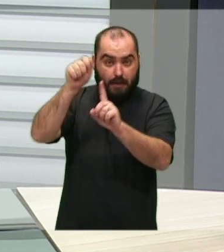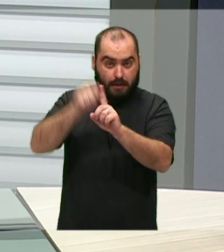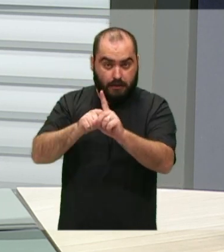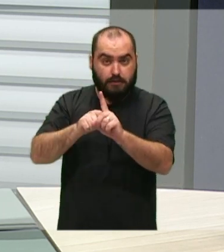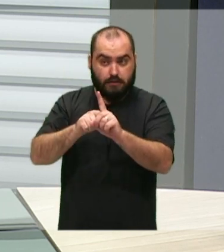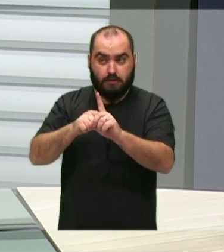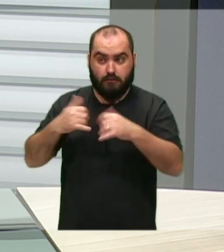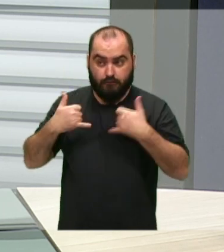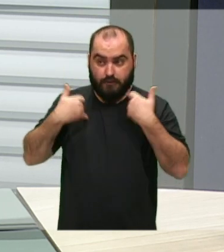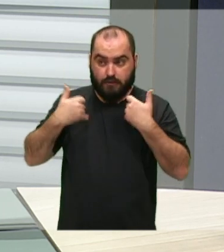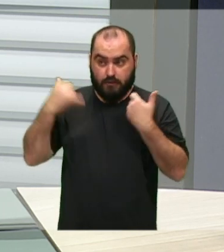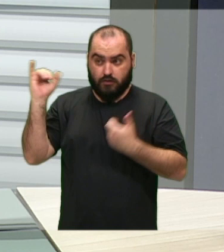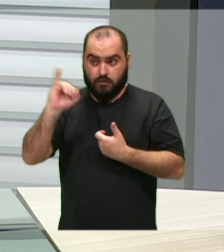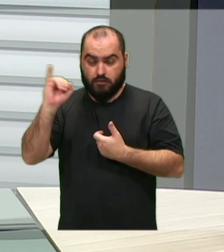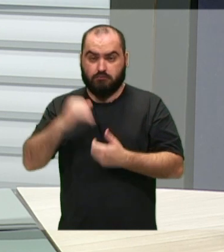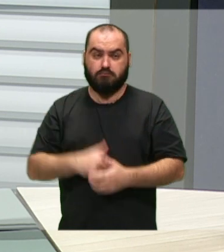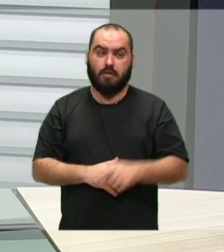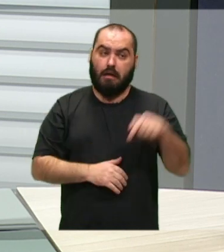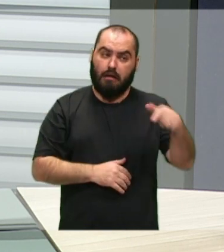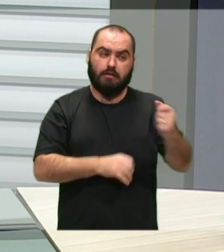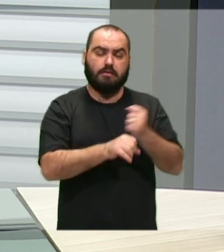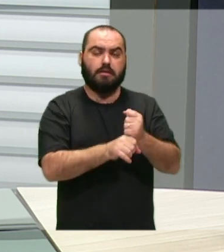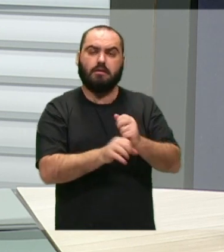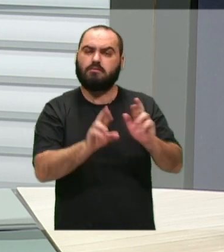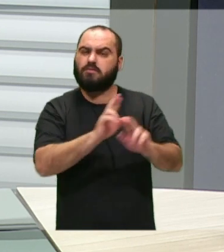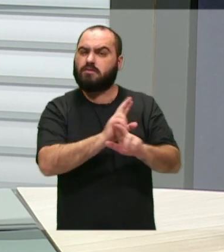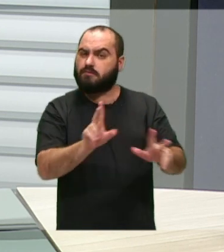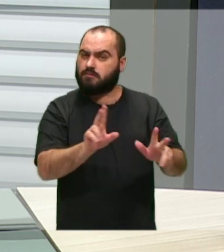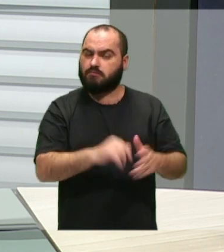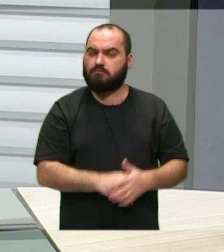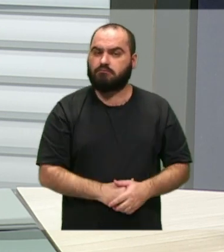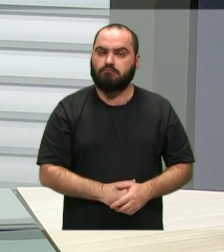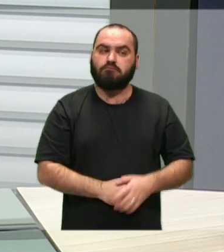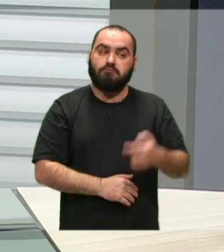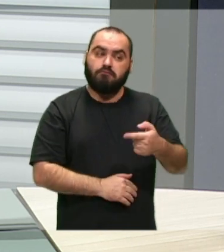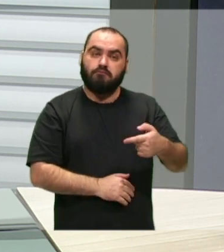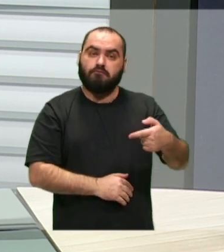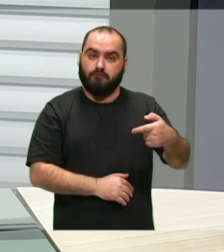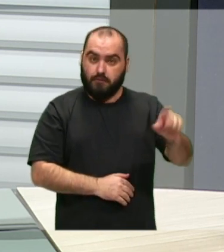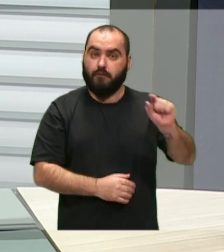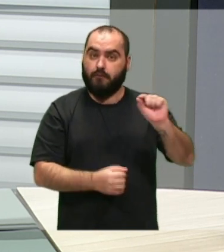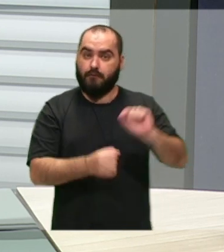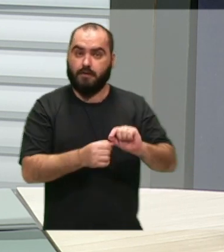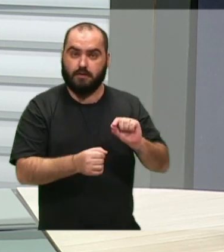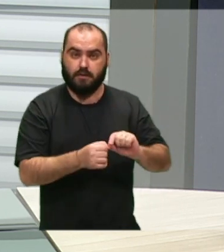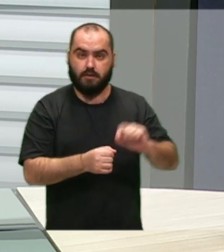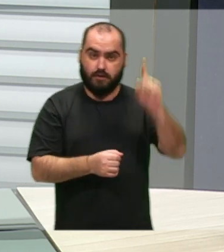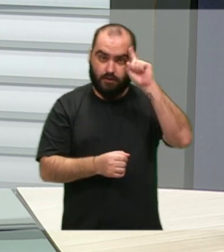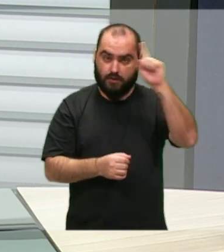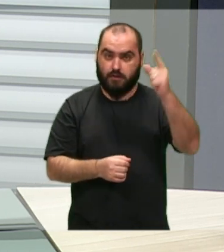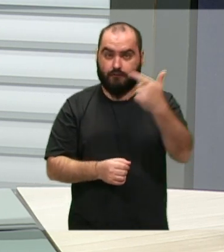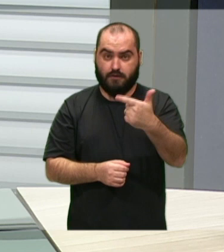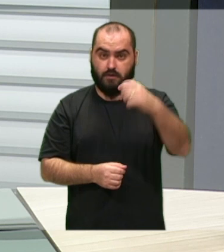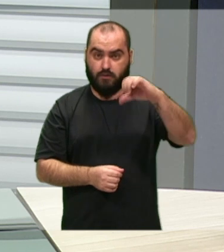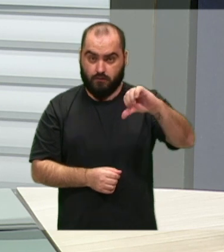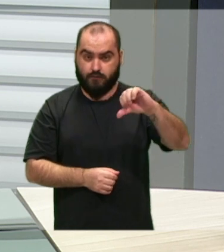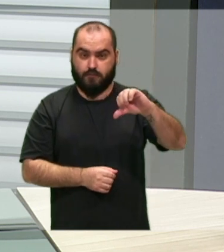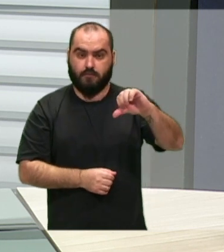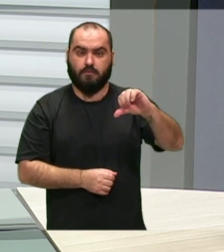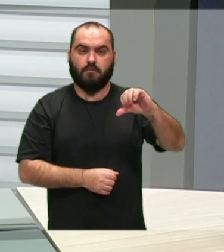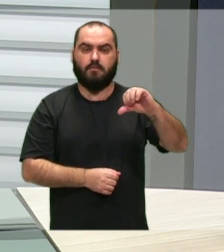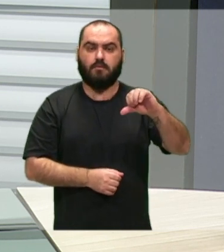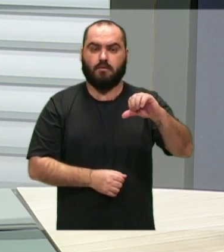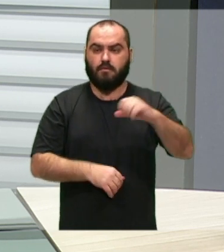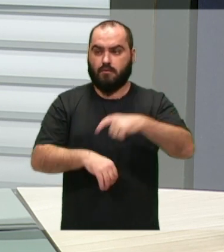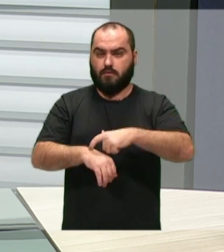do aniversário de Itajaí. Esse ano a gente optou por fazer um pouquinho diferente. Estamos fazendo, fizemos, realizamos no dia 29, a partir